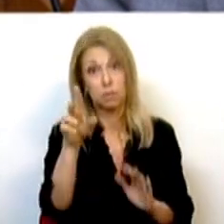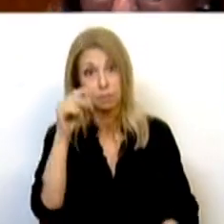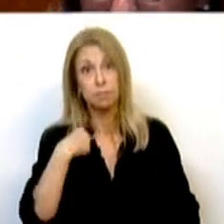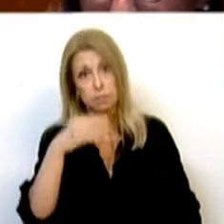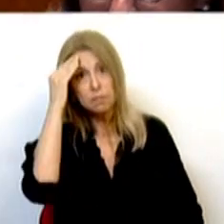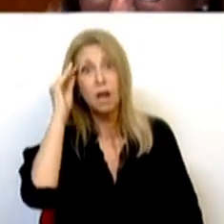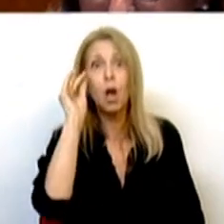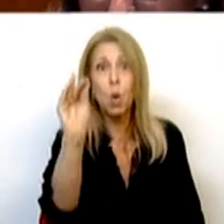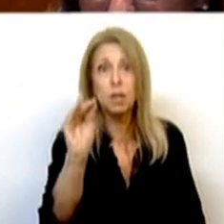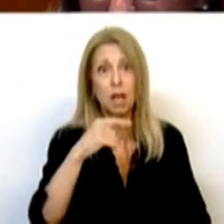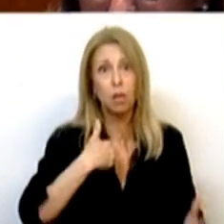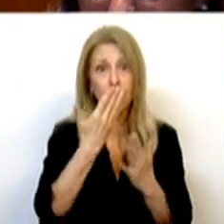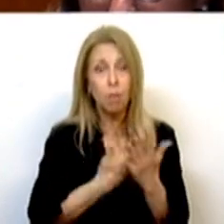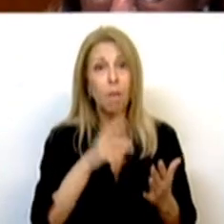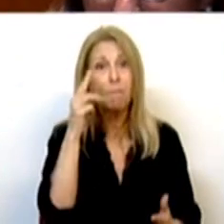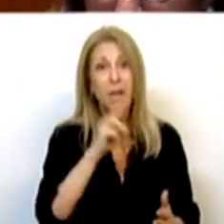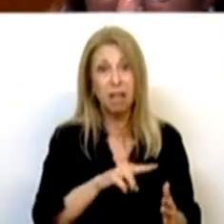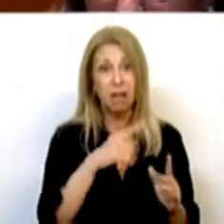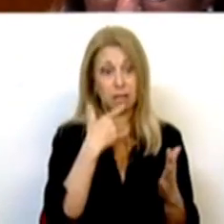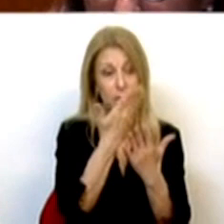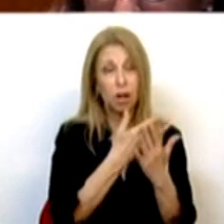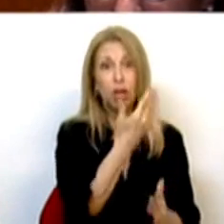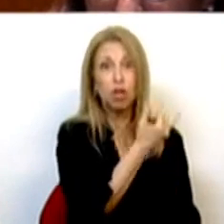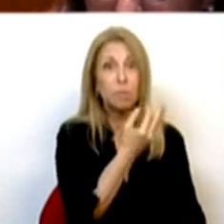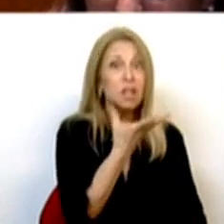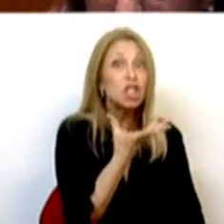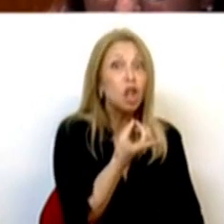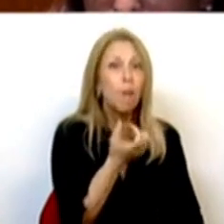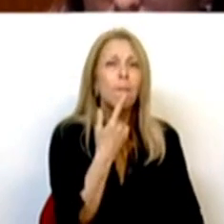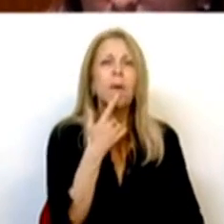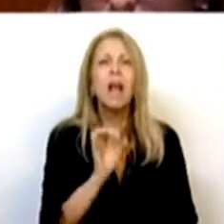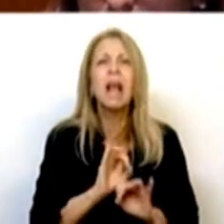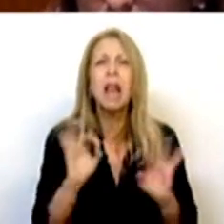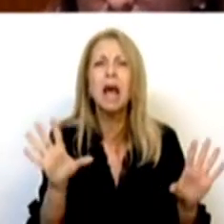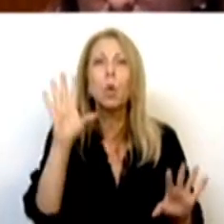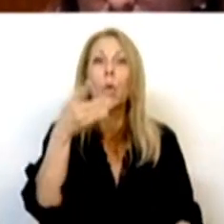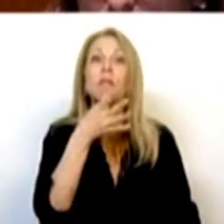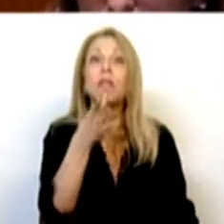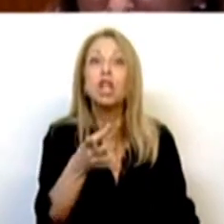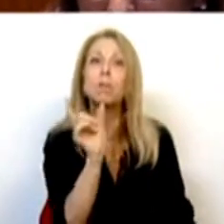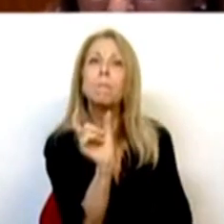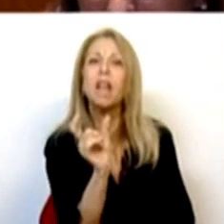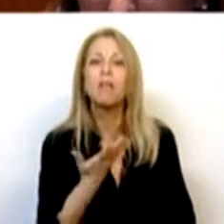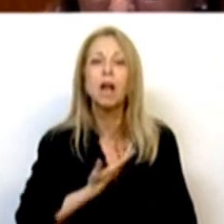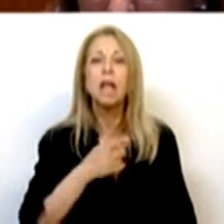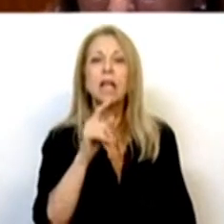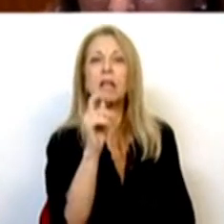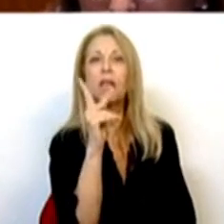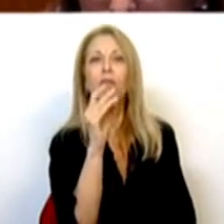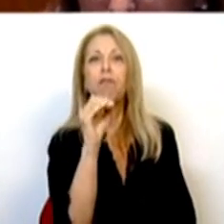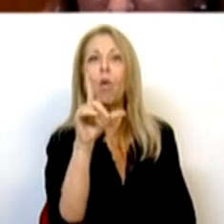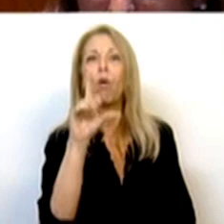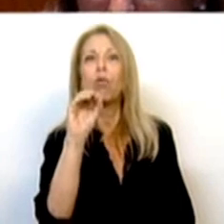para perceberem o que é que é um devoluto. Só para nós percebermos, quando falamos dos devolutos e de uma medida, e